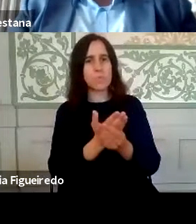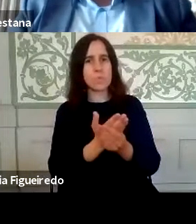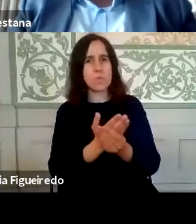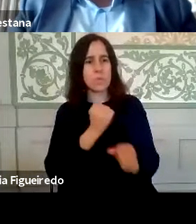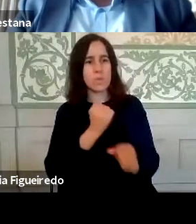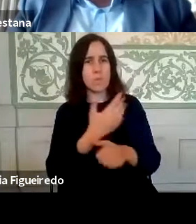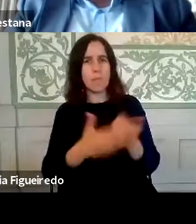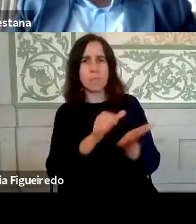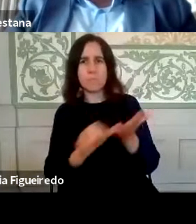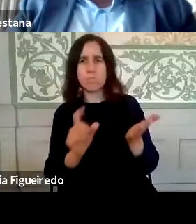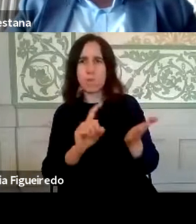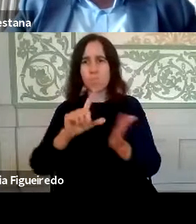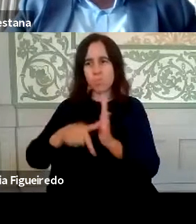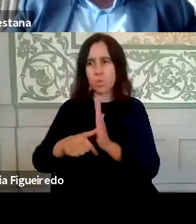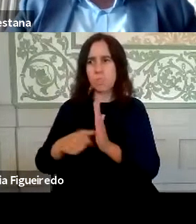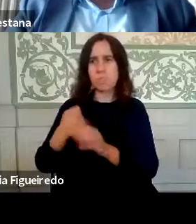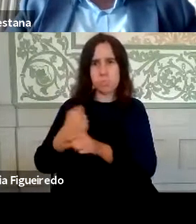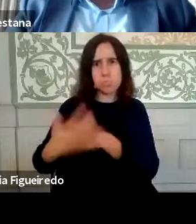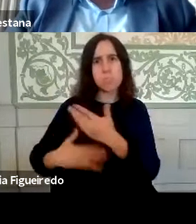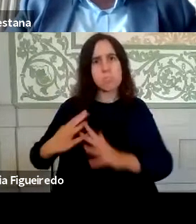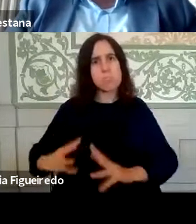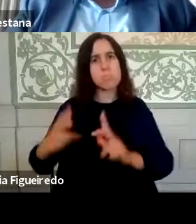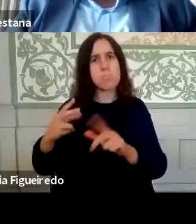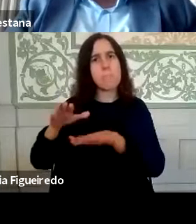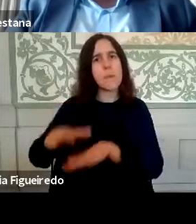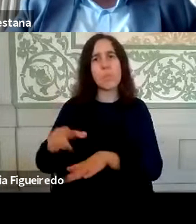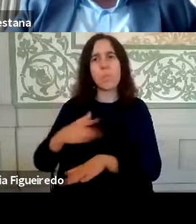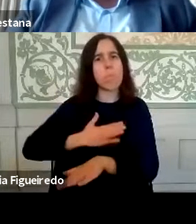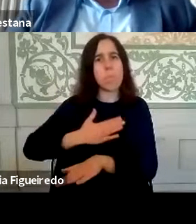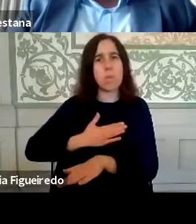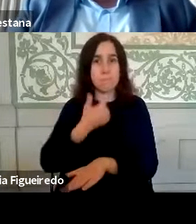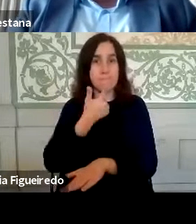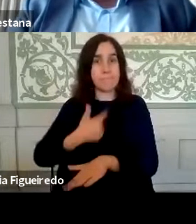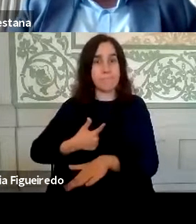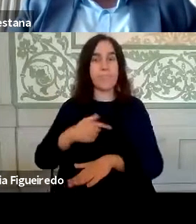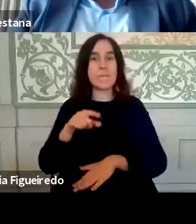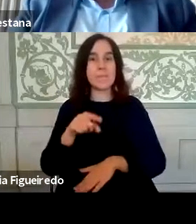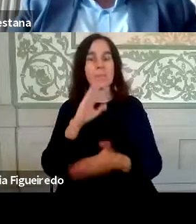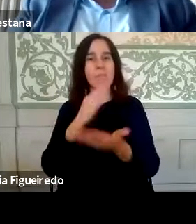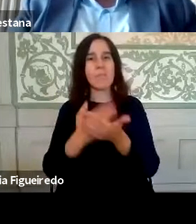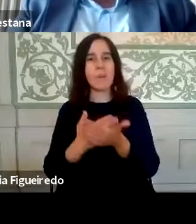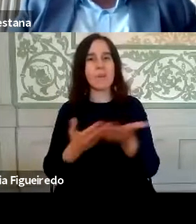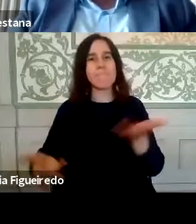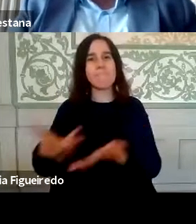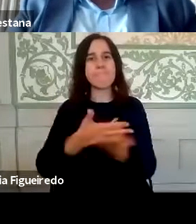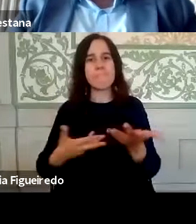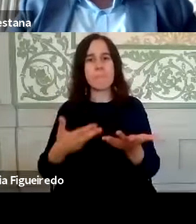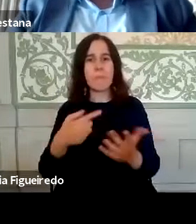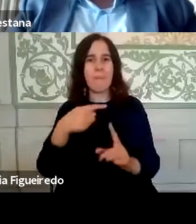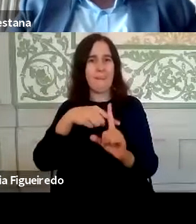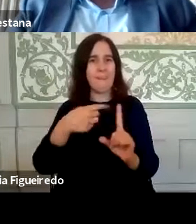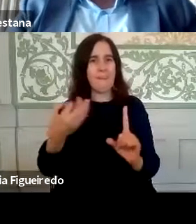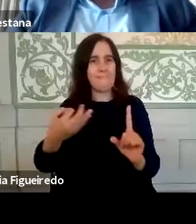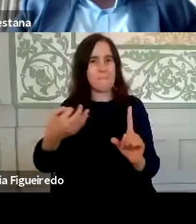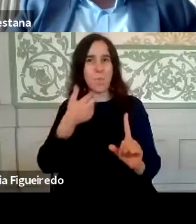trabalhar e os projetos que estamos a desenvolver parados. E isso acho que criou aqui uma dinâmica muito virtuosa, muito positiva,